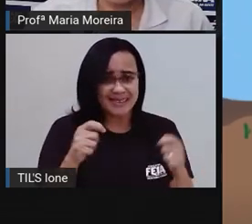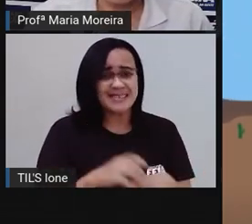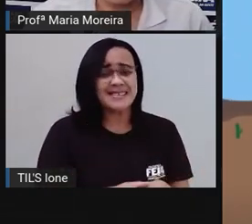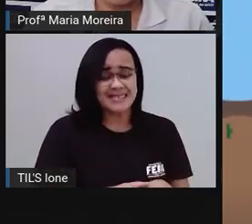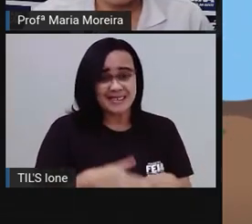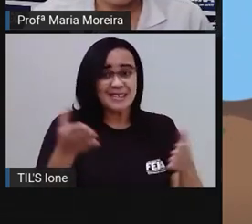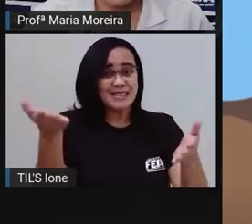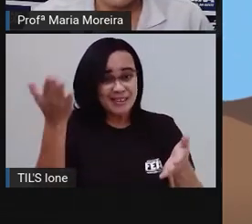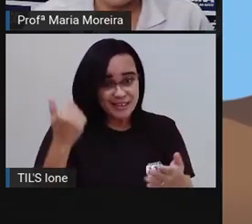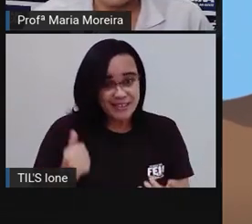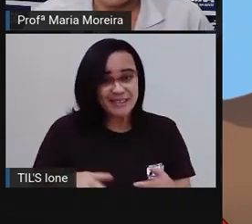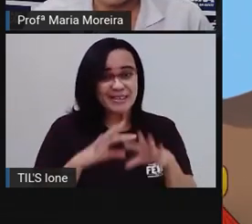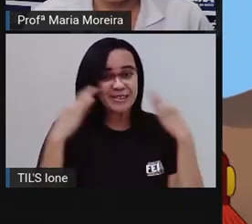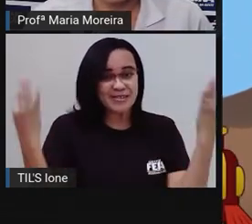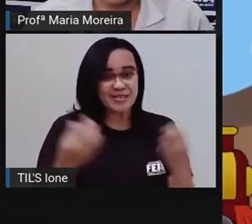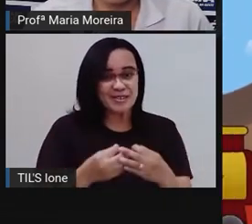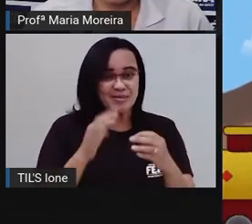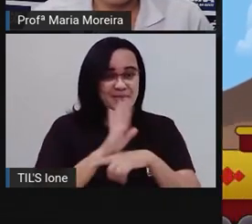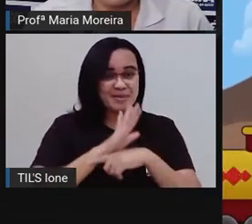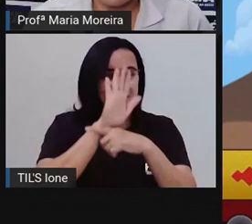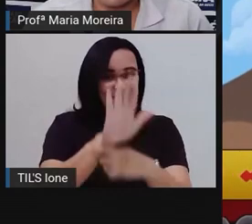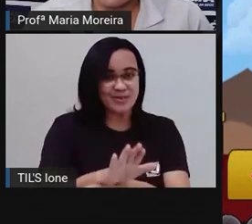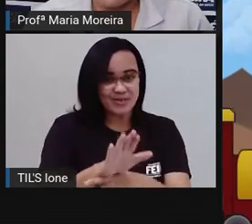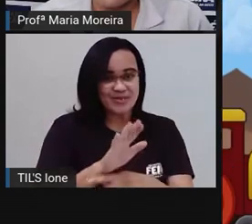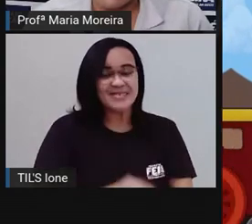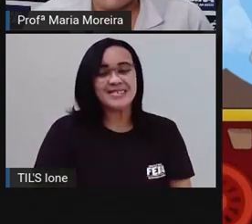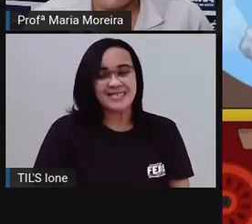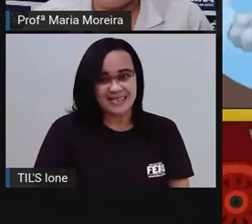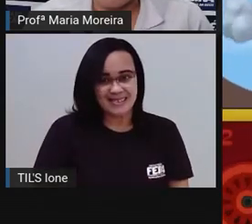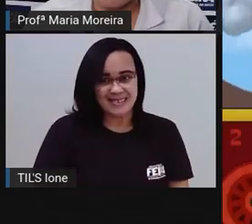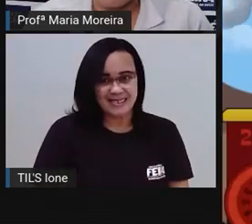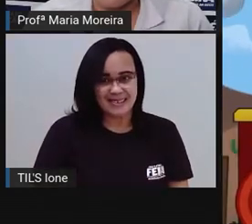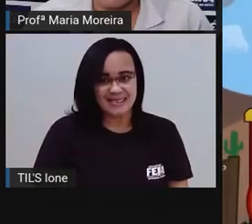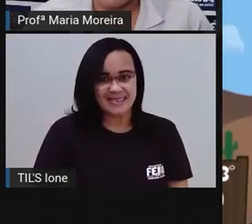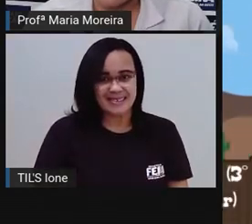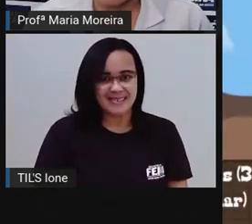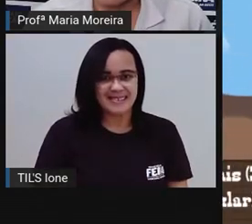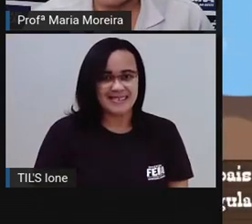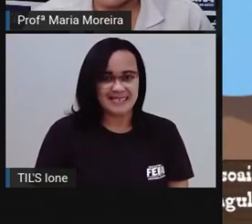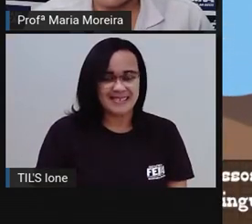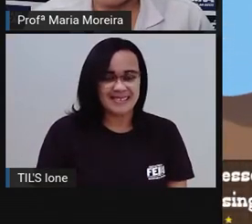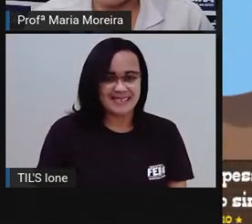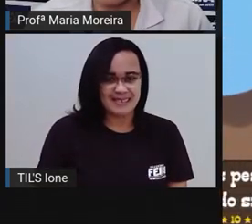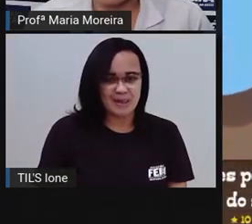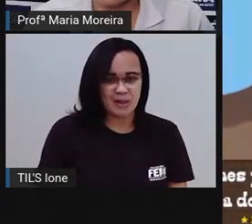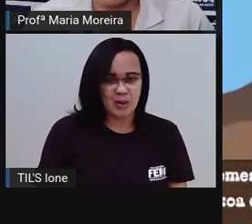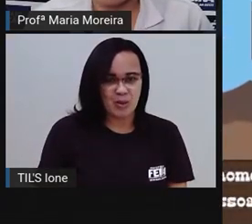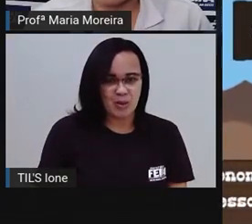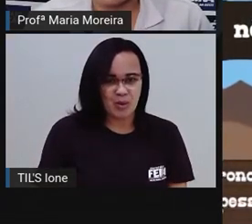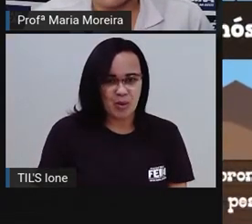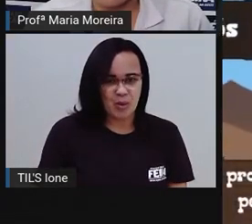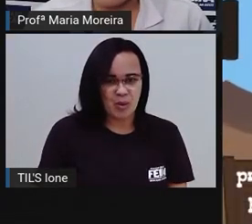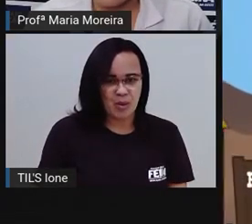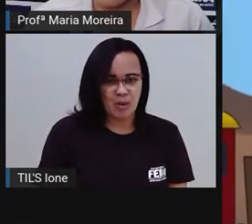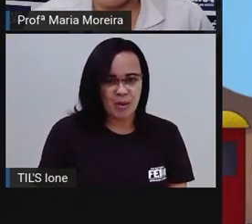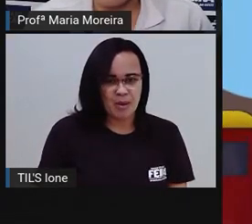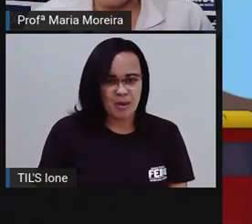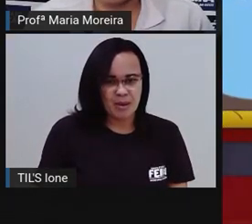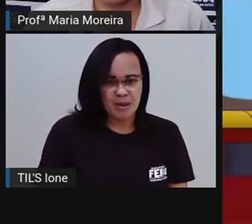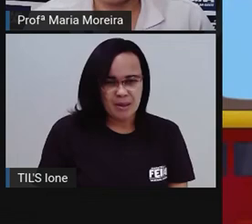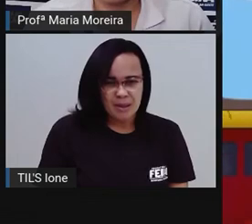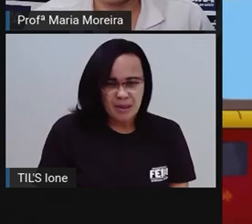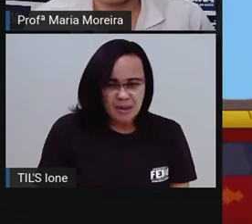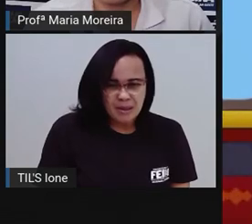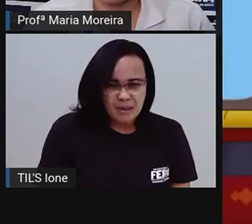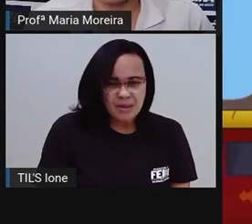responsável para ajudar você, né? Nós, ele, já tem aqui, vamos ver. O que será agora? que será? O que será? Ó,